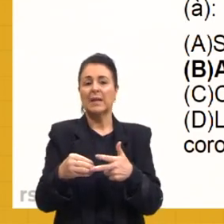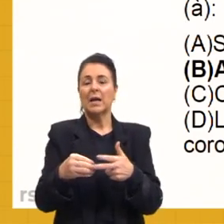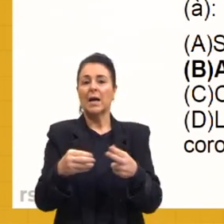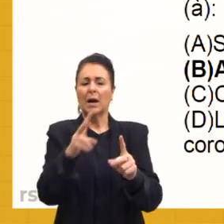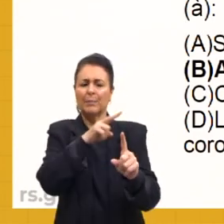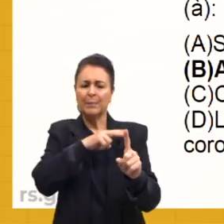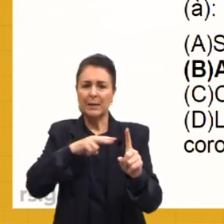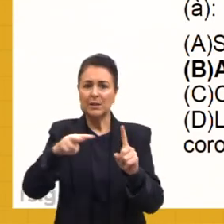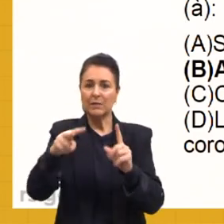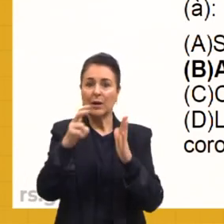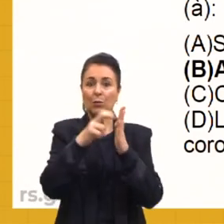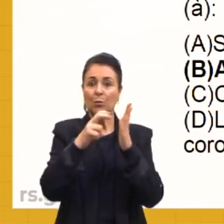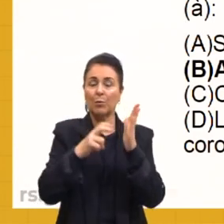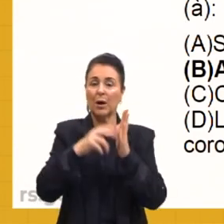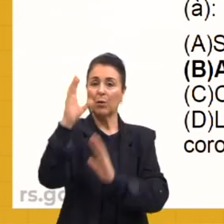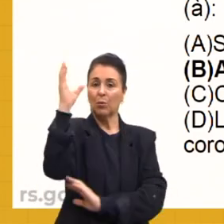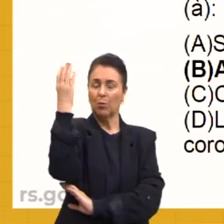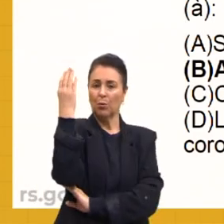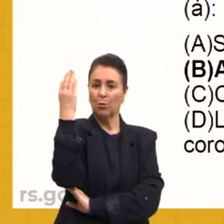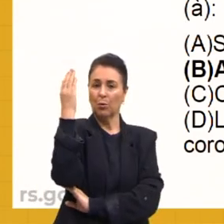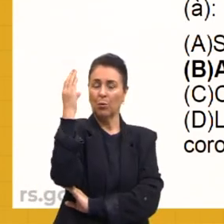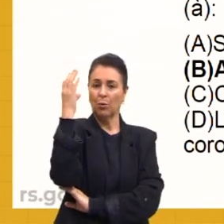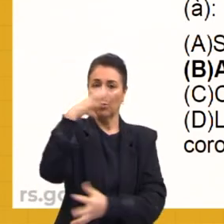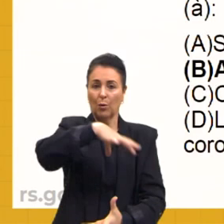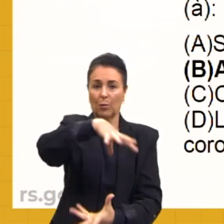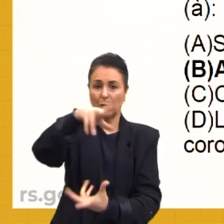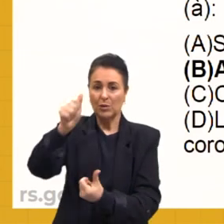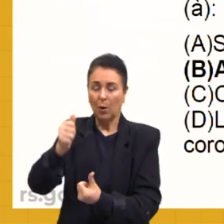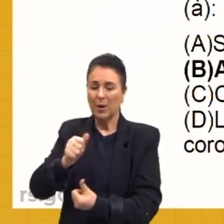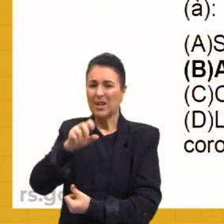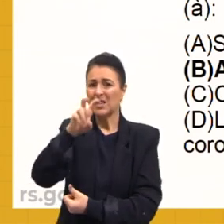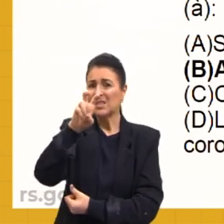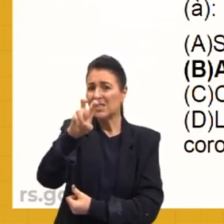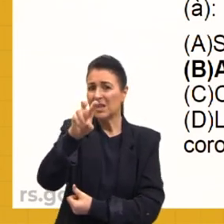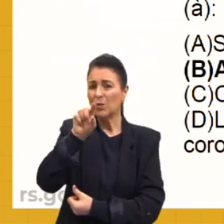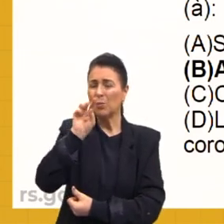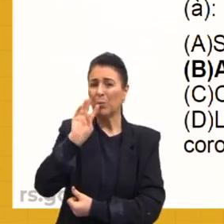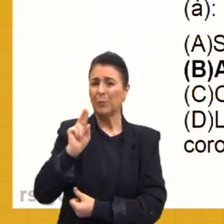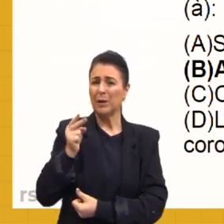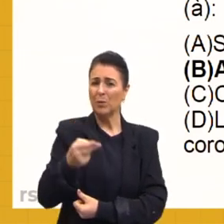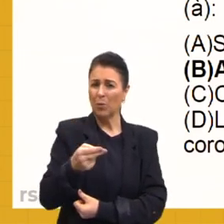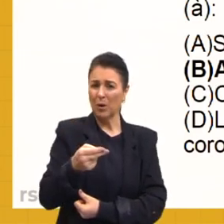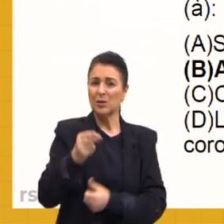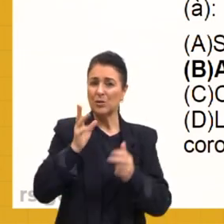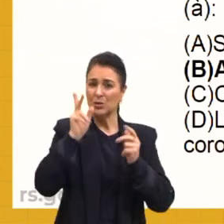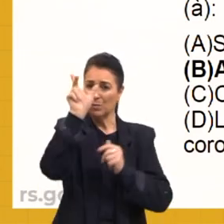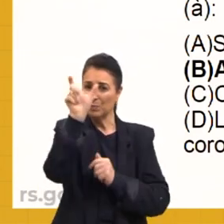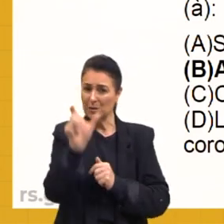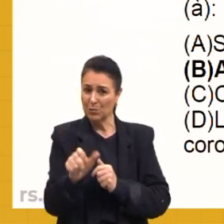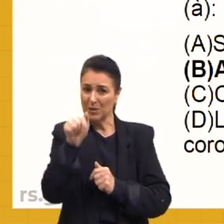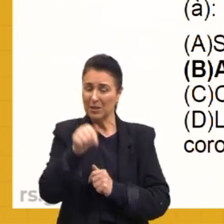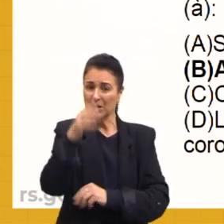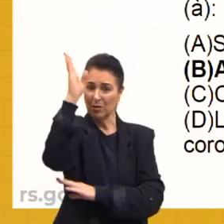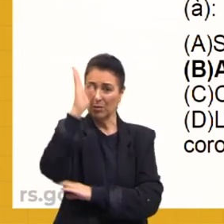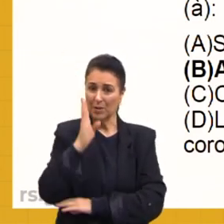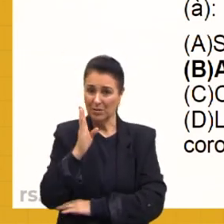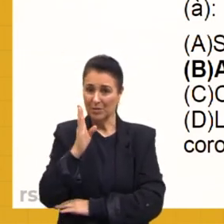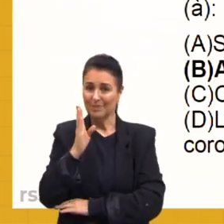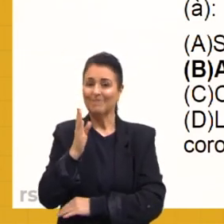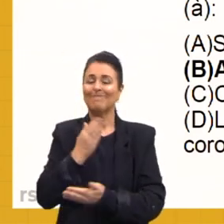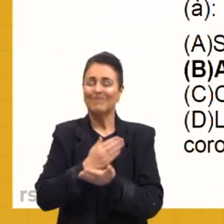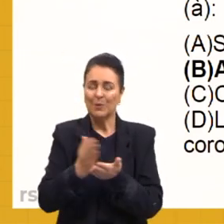é que cerca de 5,4 milhões de brasileiros atingem a extrema pobreza, chegando ao total de 14